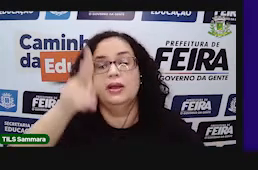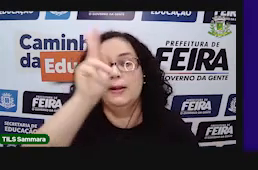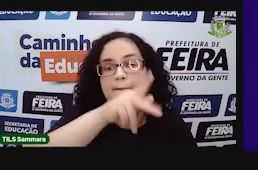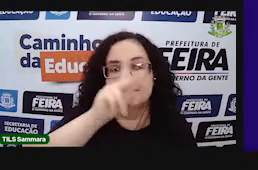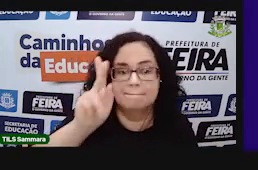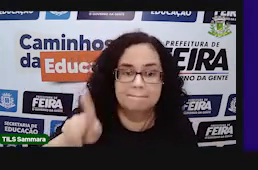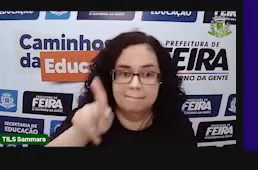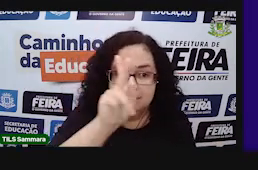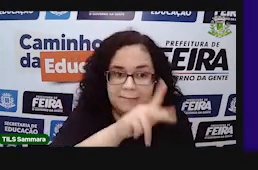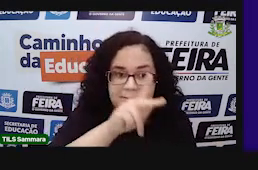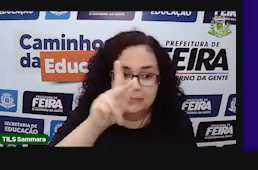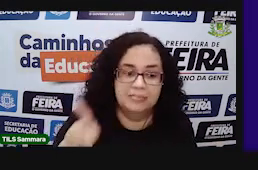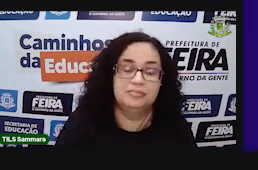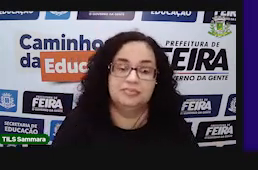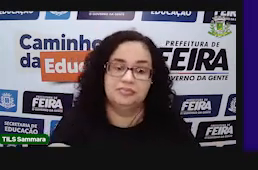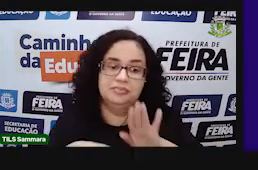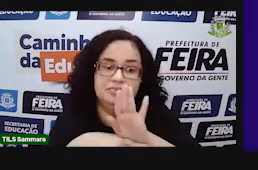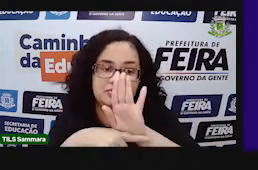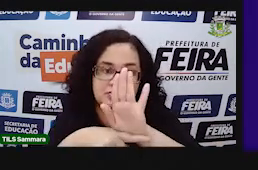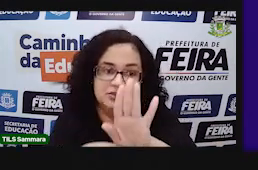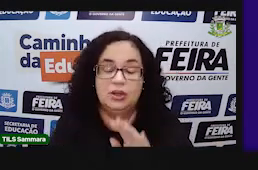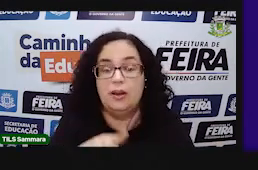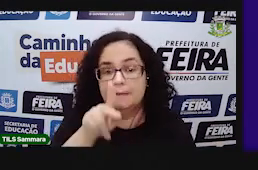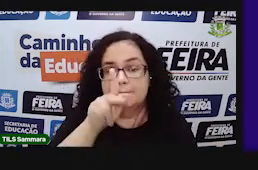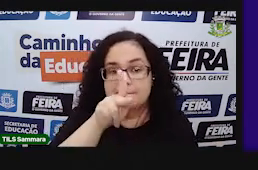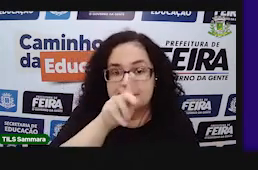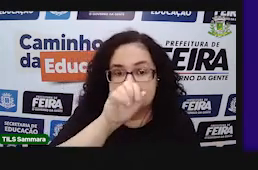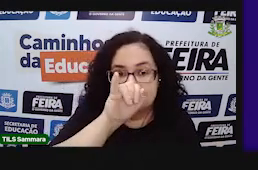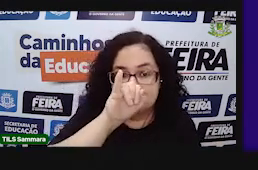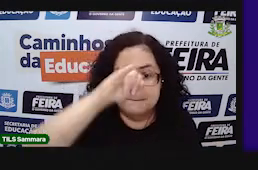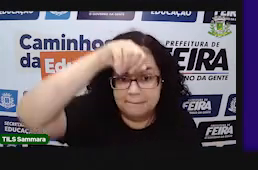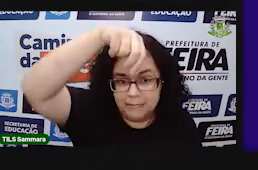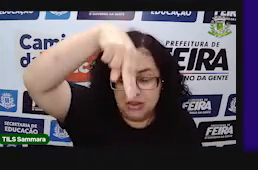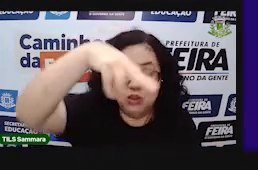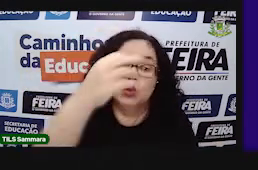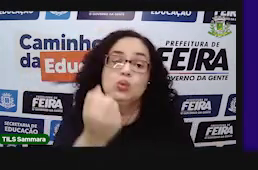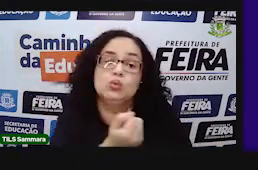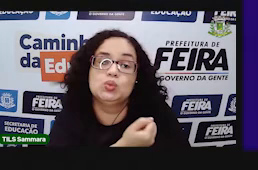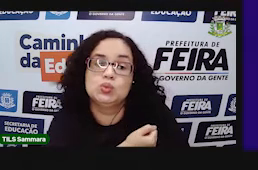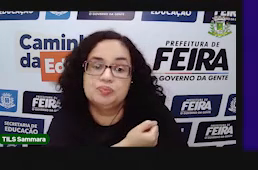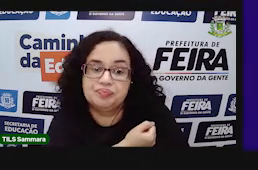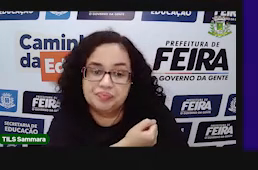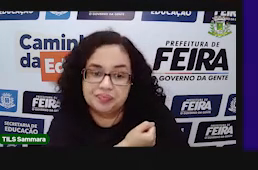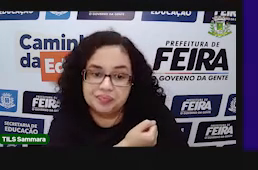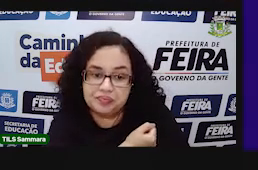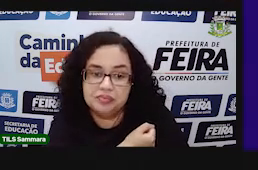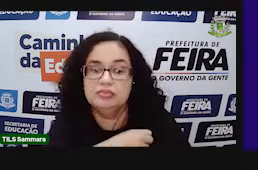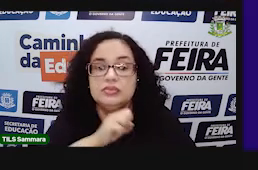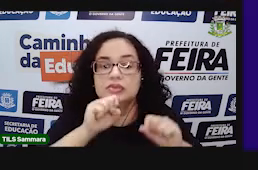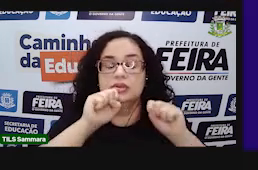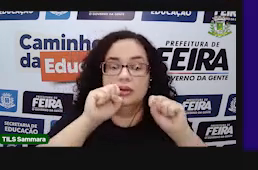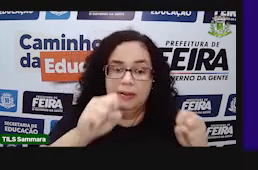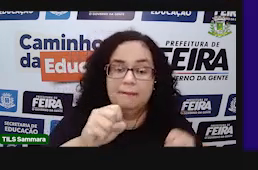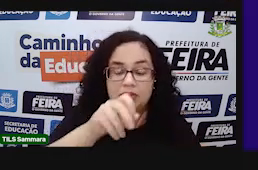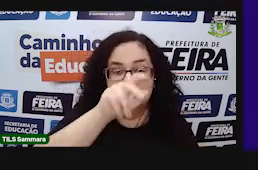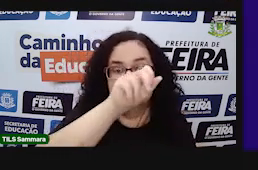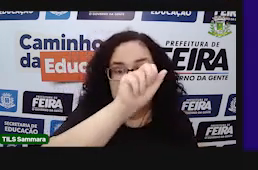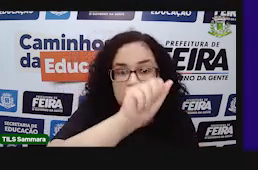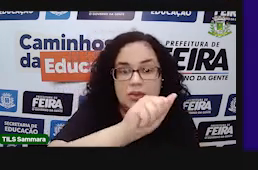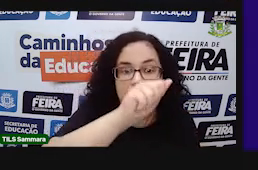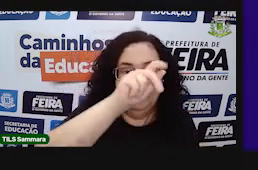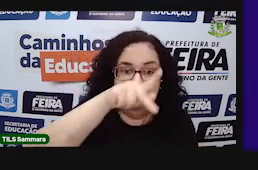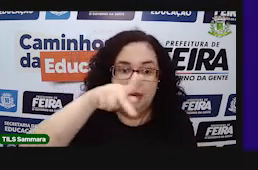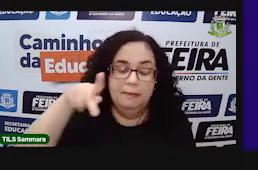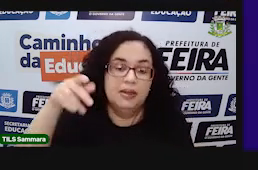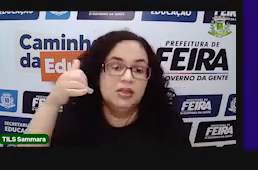carro é o professor ou a professora compartilhando um PIN com você. Um numerozinho você